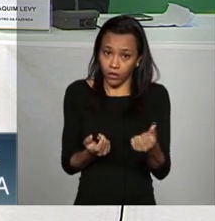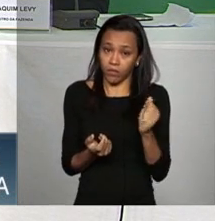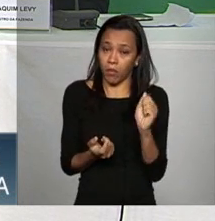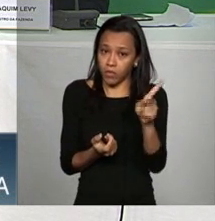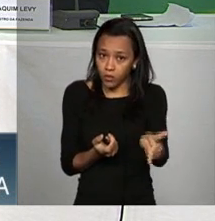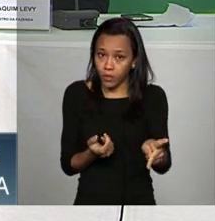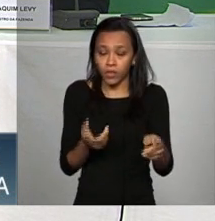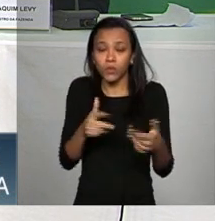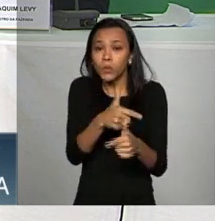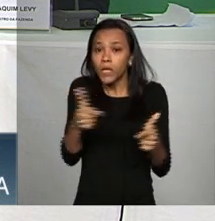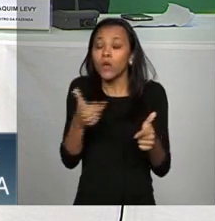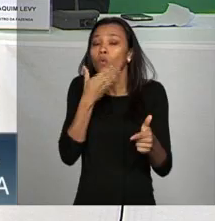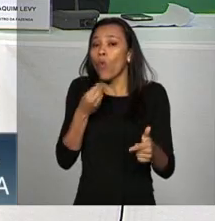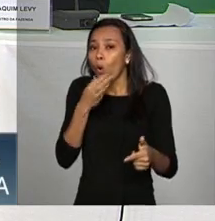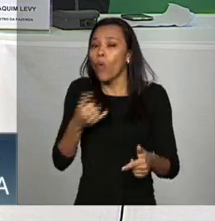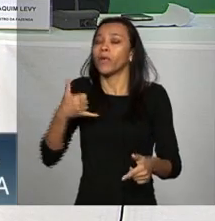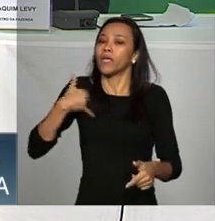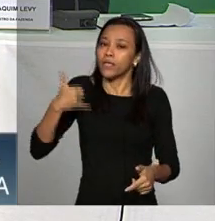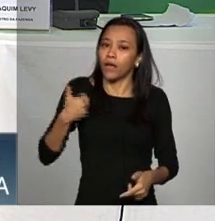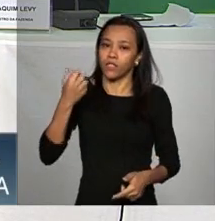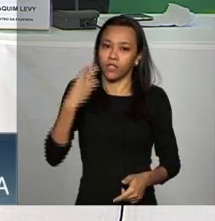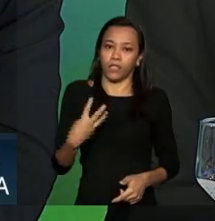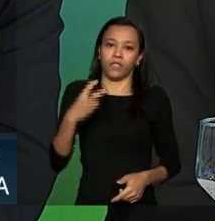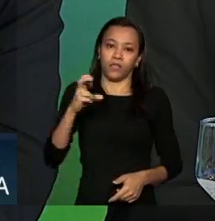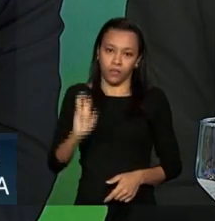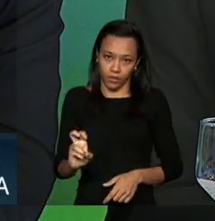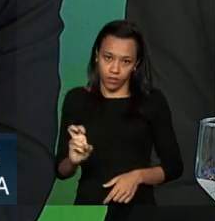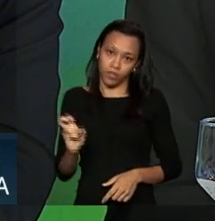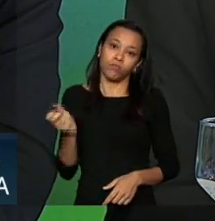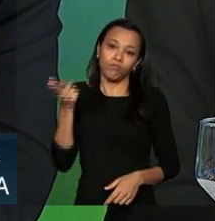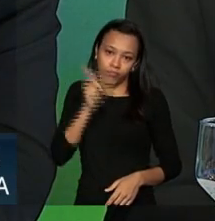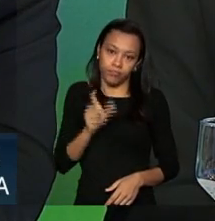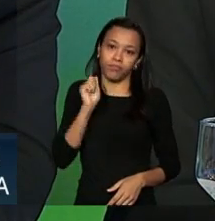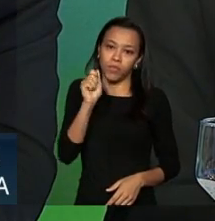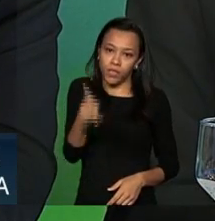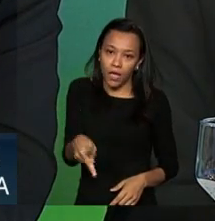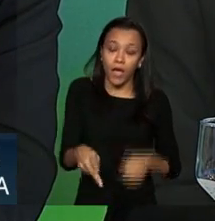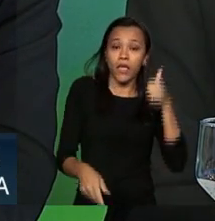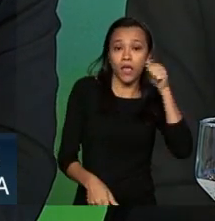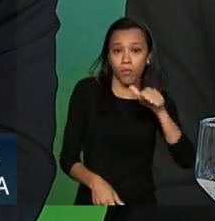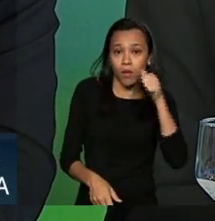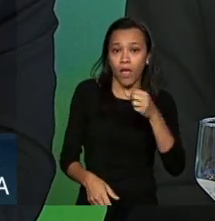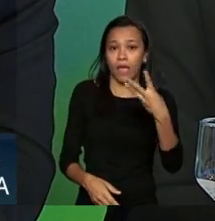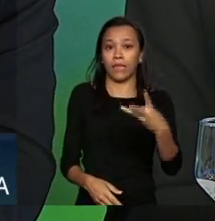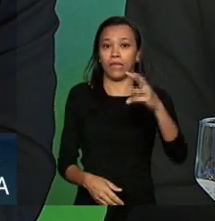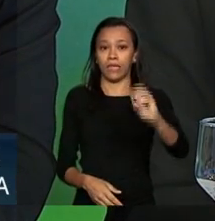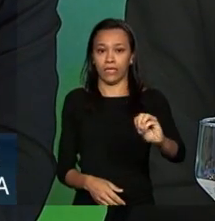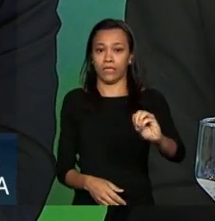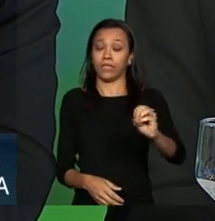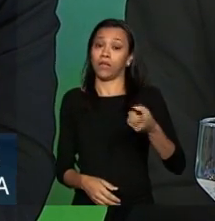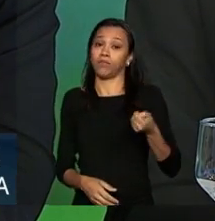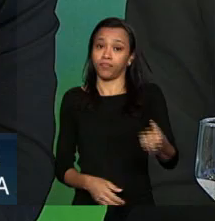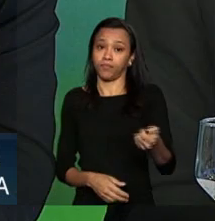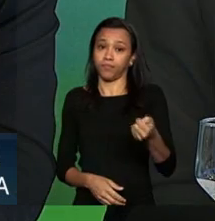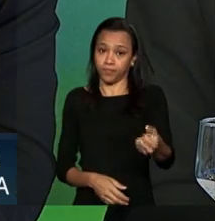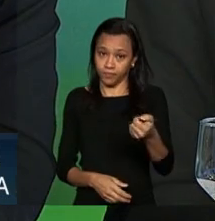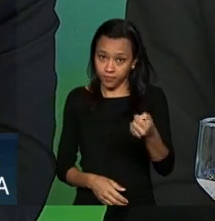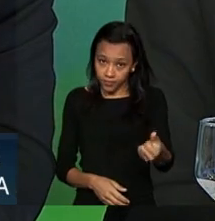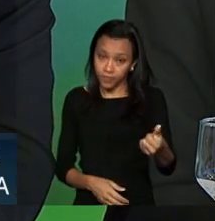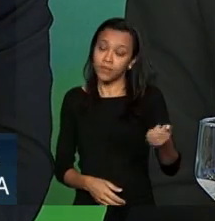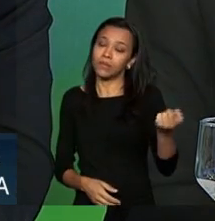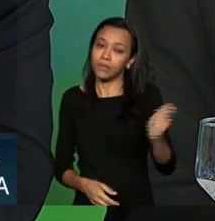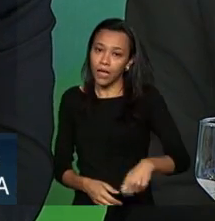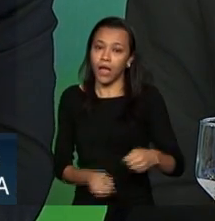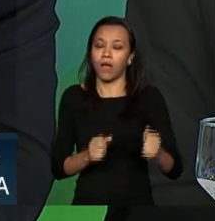o homem continua com 35 anos podendo se aposentar e a mulher com 30 anos de contribuição podendo se aposentar